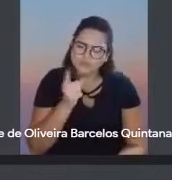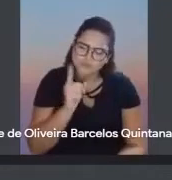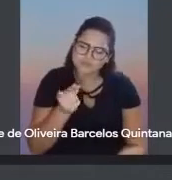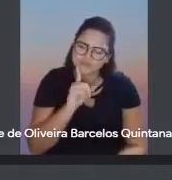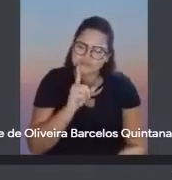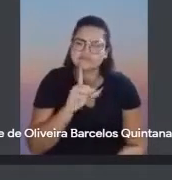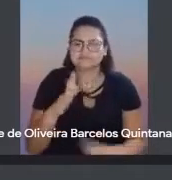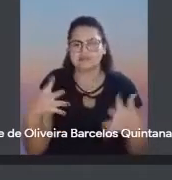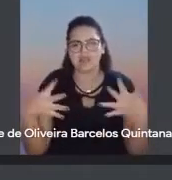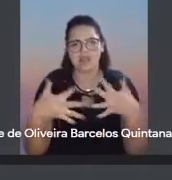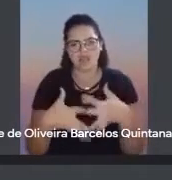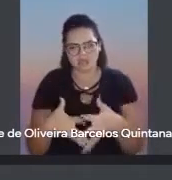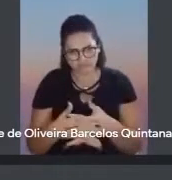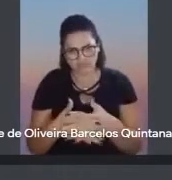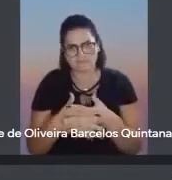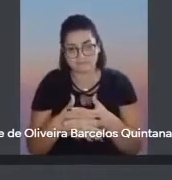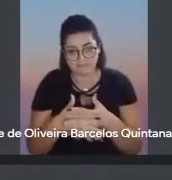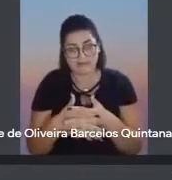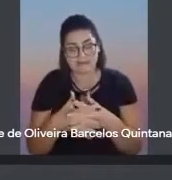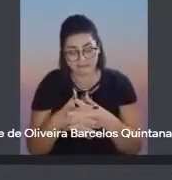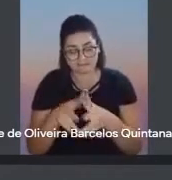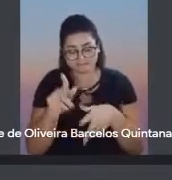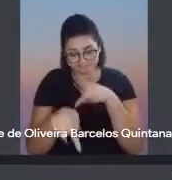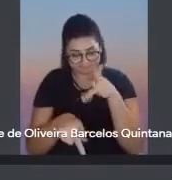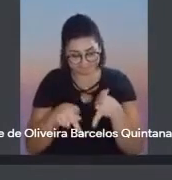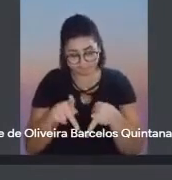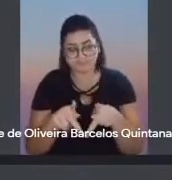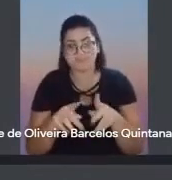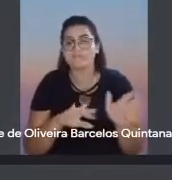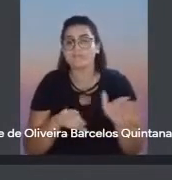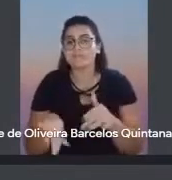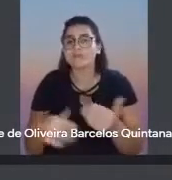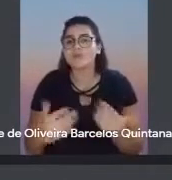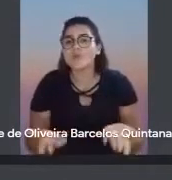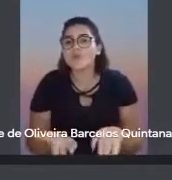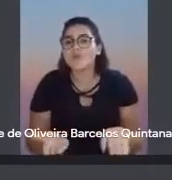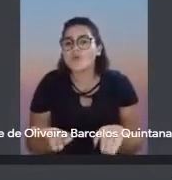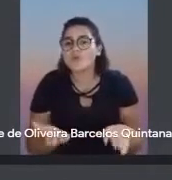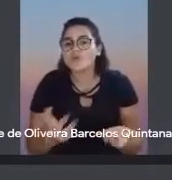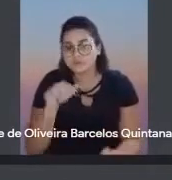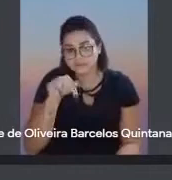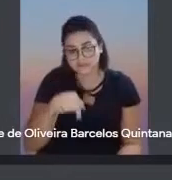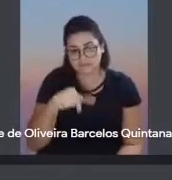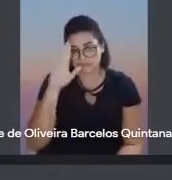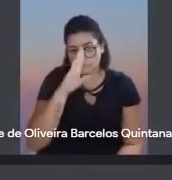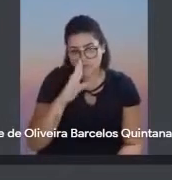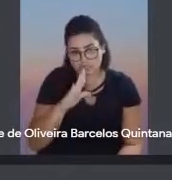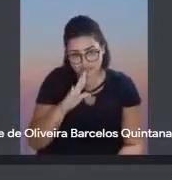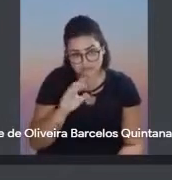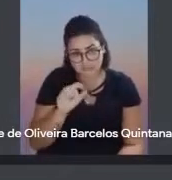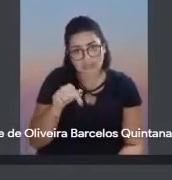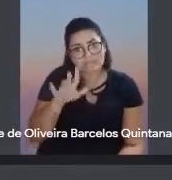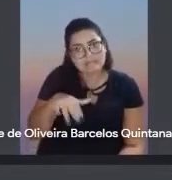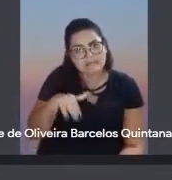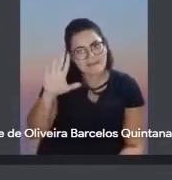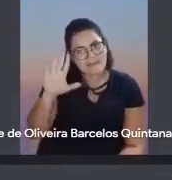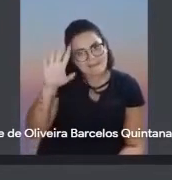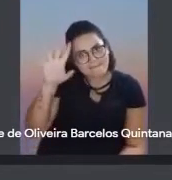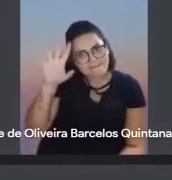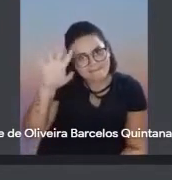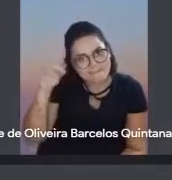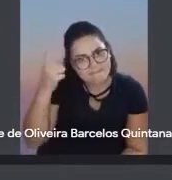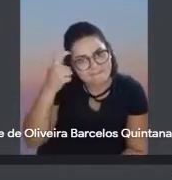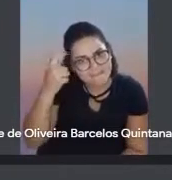das civilizações. Hoje, no Brasil, quem pensa, quem estuda, quem